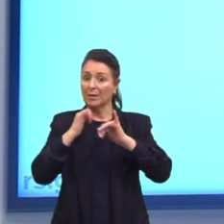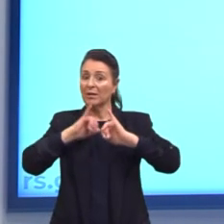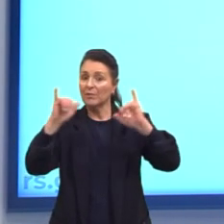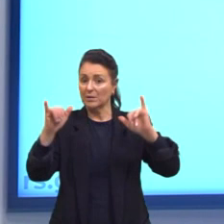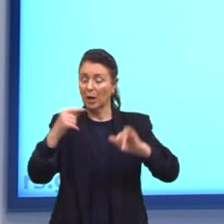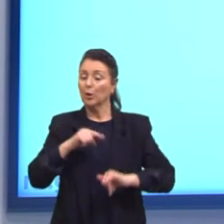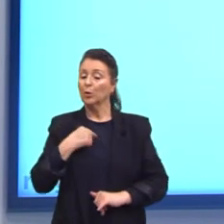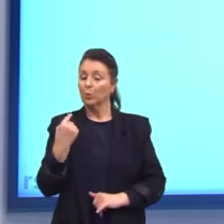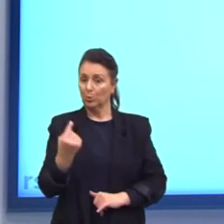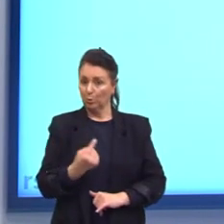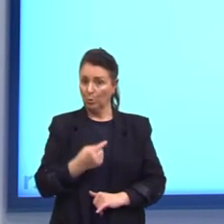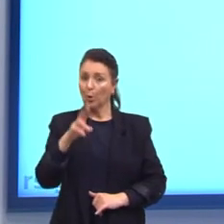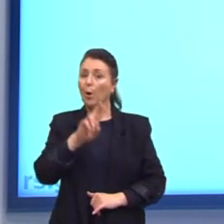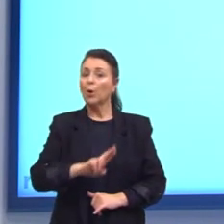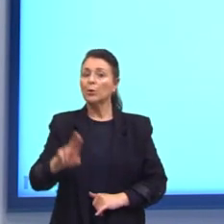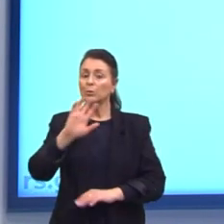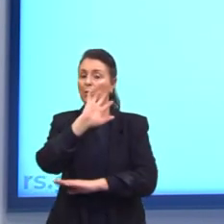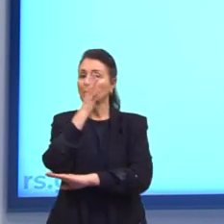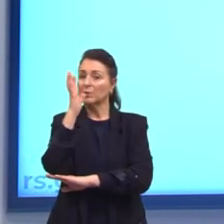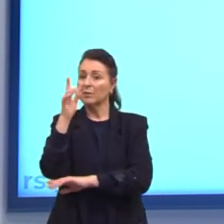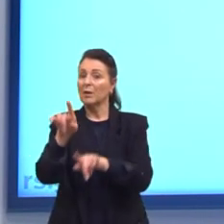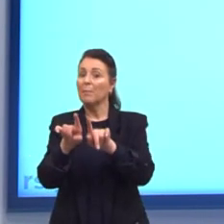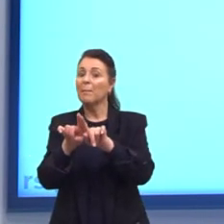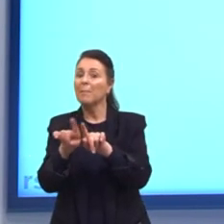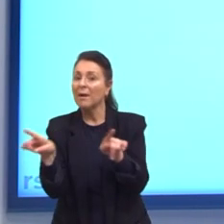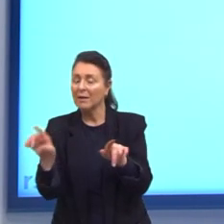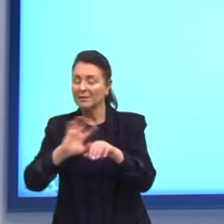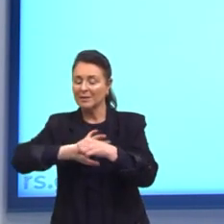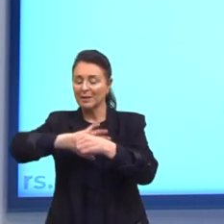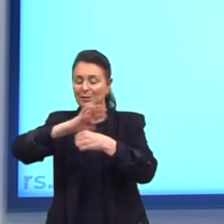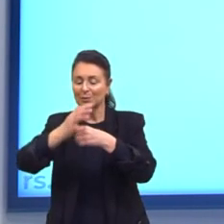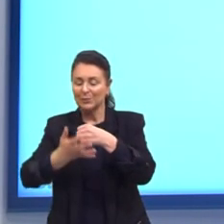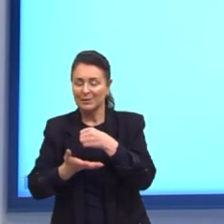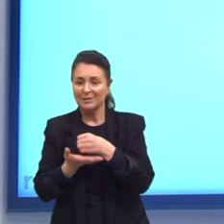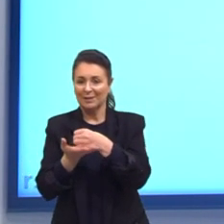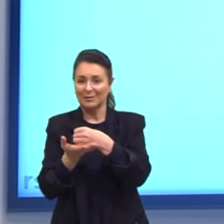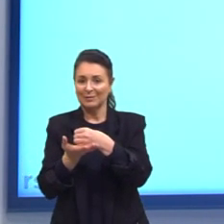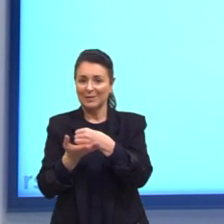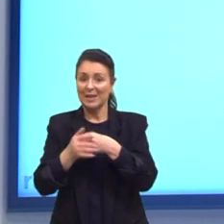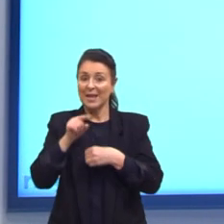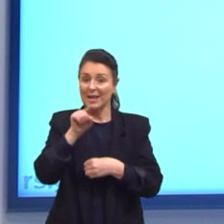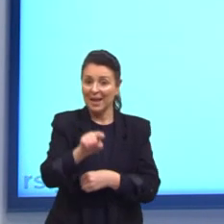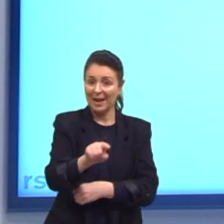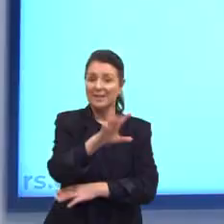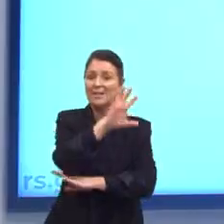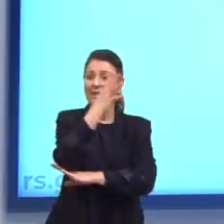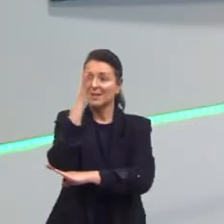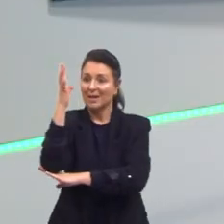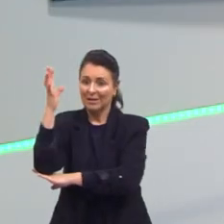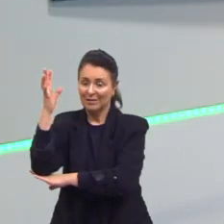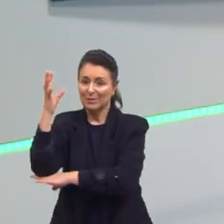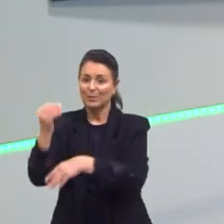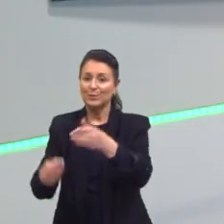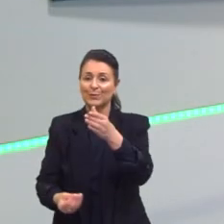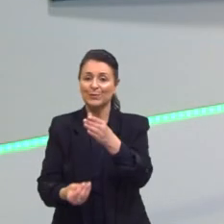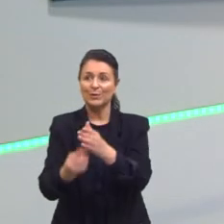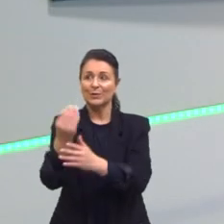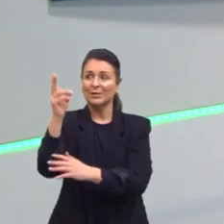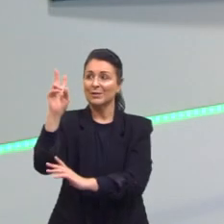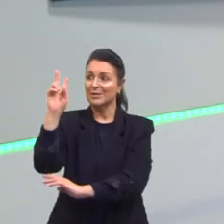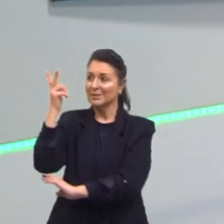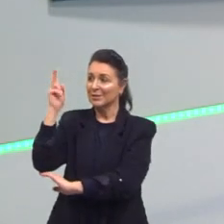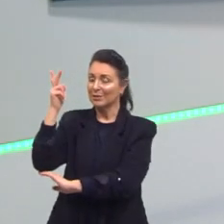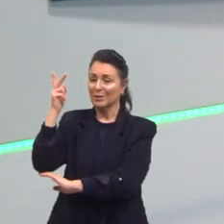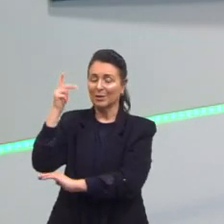árvores, mas eles usam de maneira sustentável. E são essas árvores que produzem as nossas histórias, os